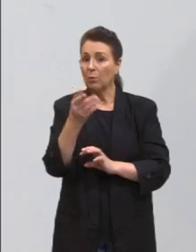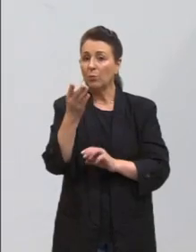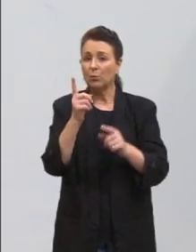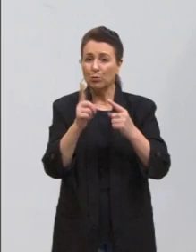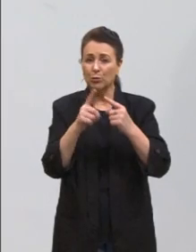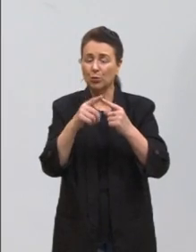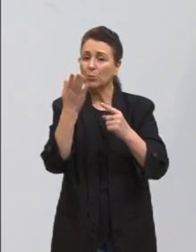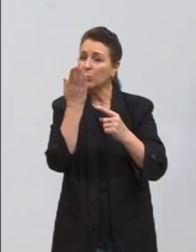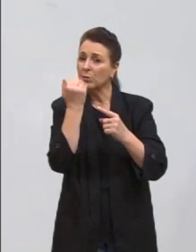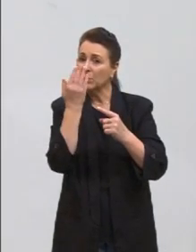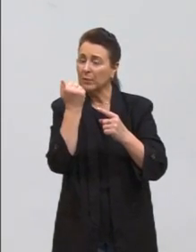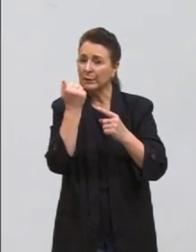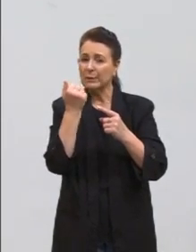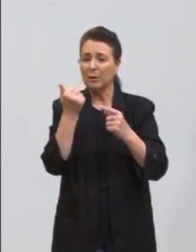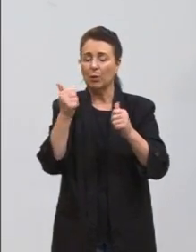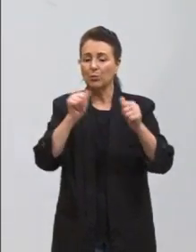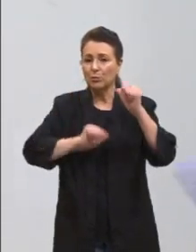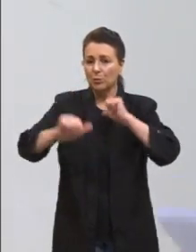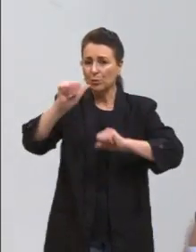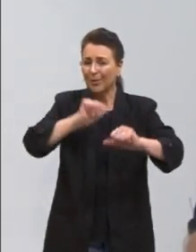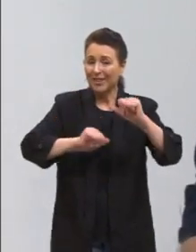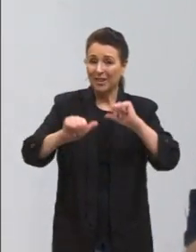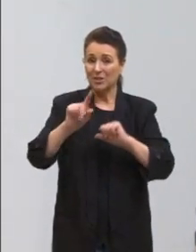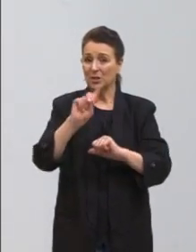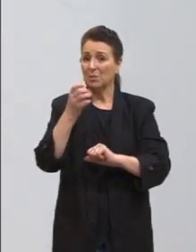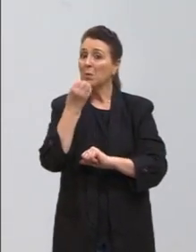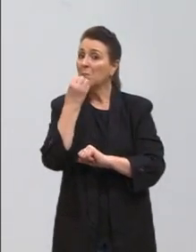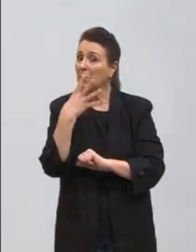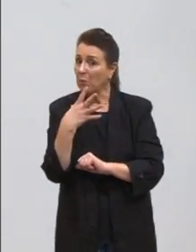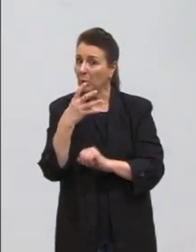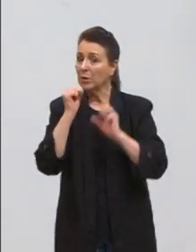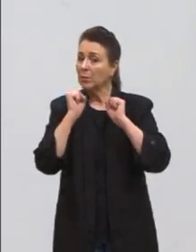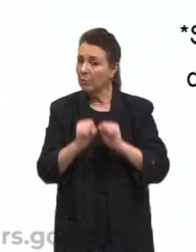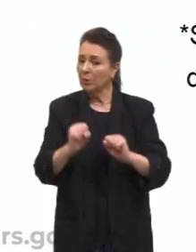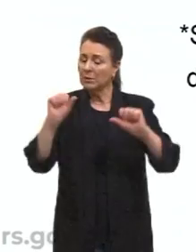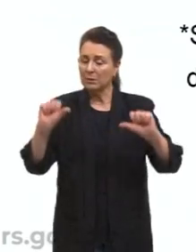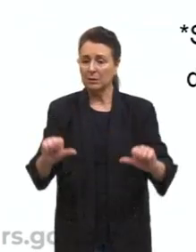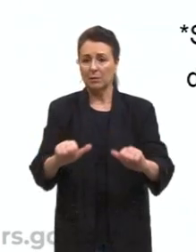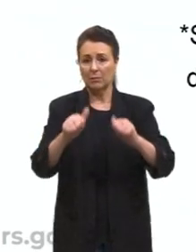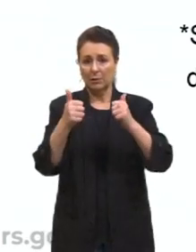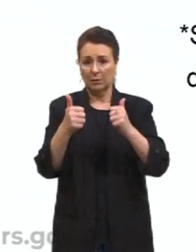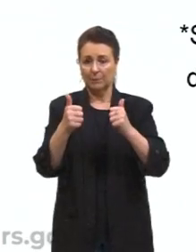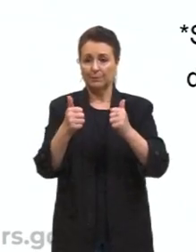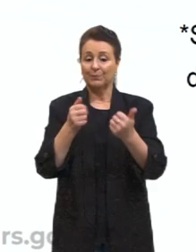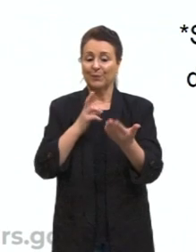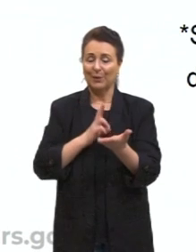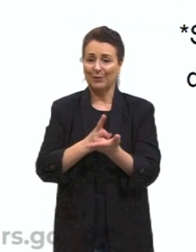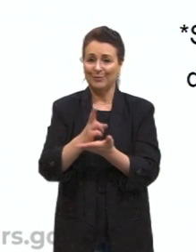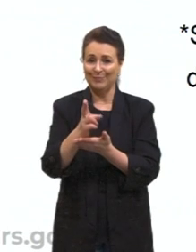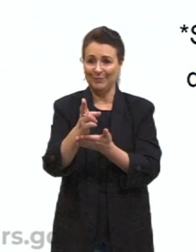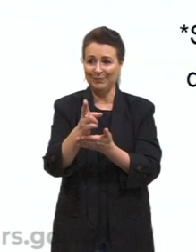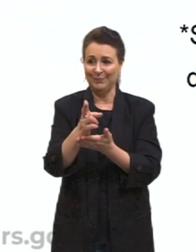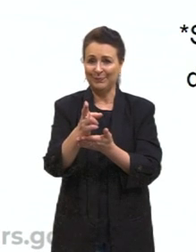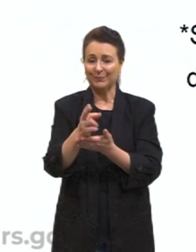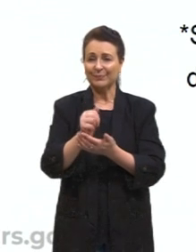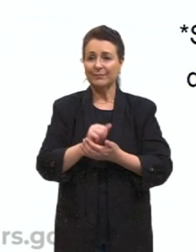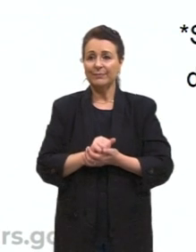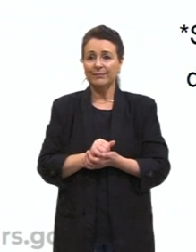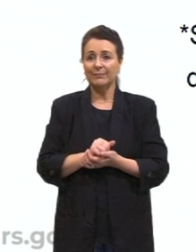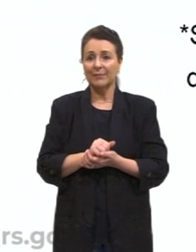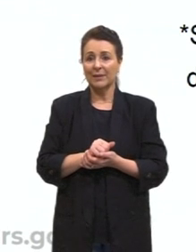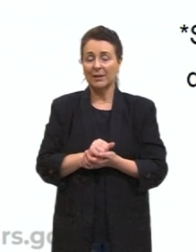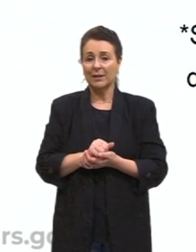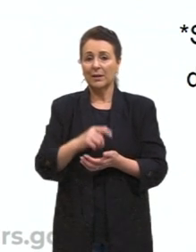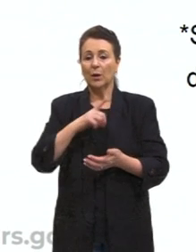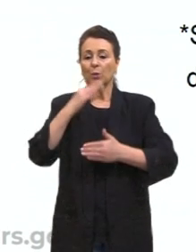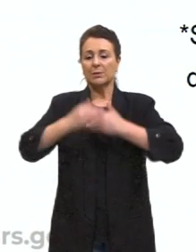de uma qualidade nem tão... ou que poderia ser melhor, né? Seguindo, olha só. Então, o